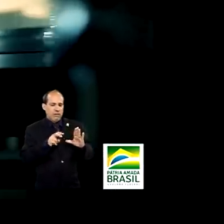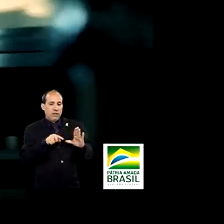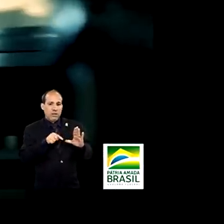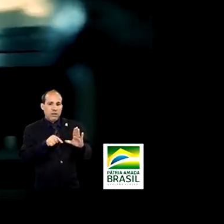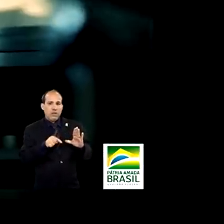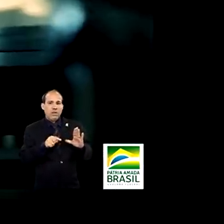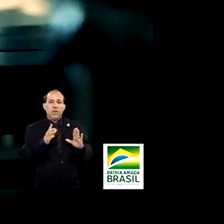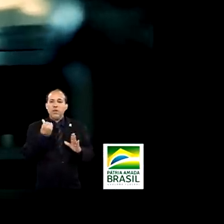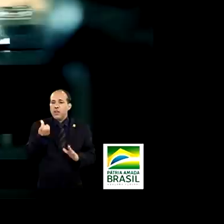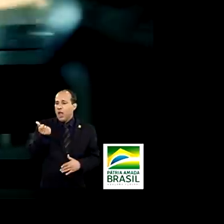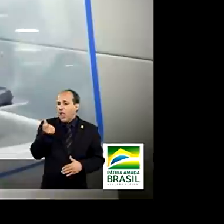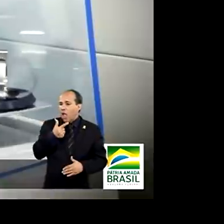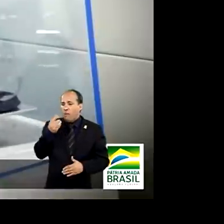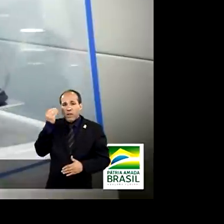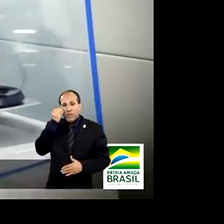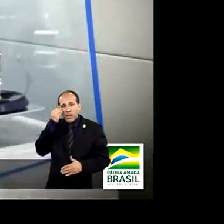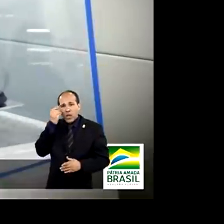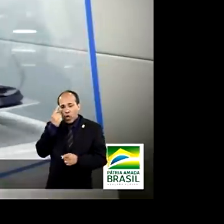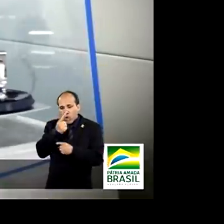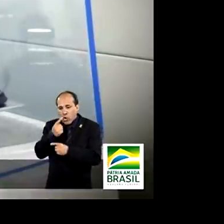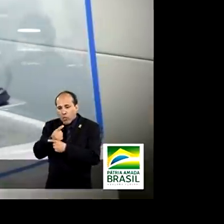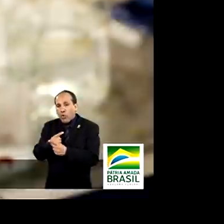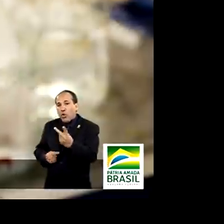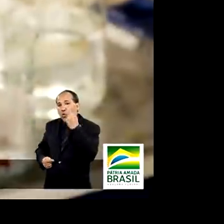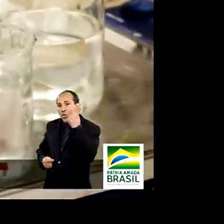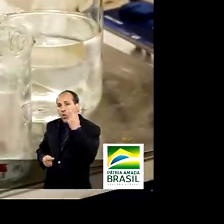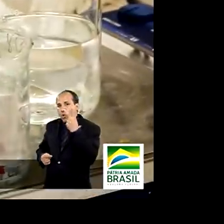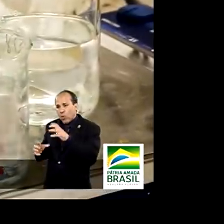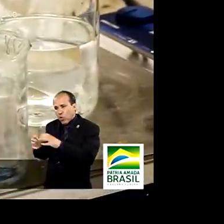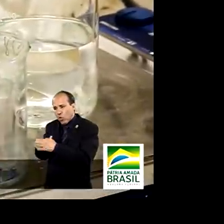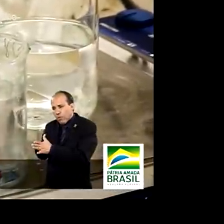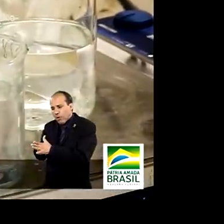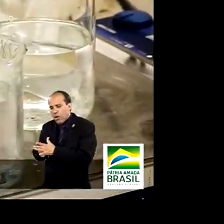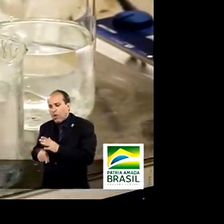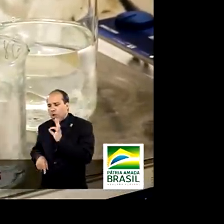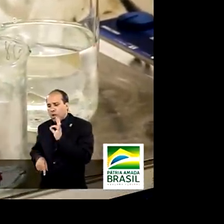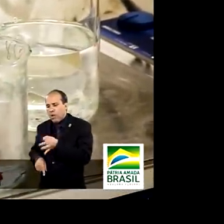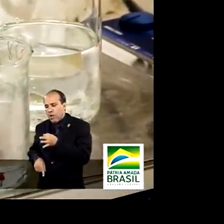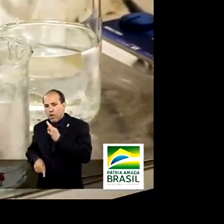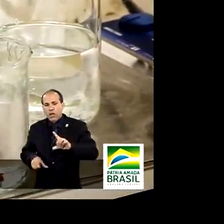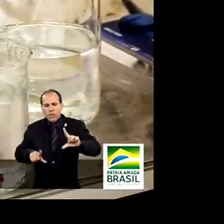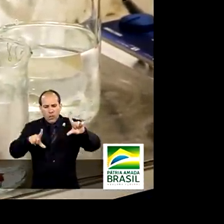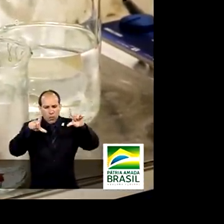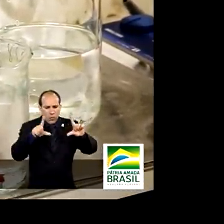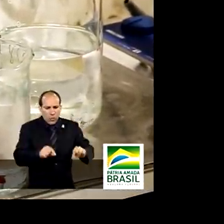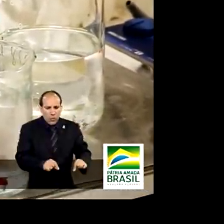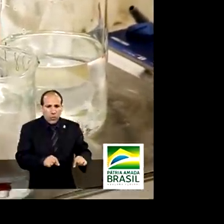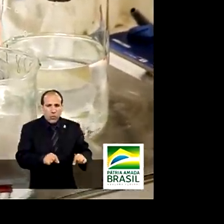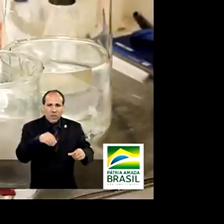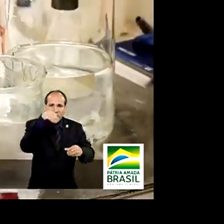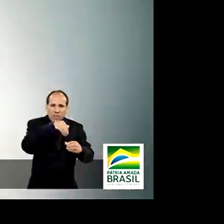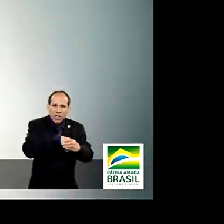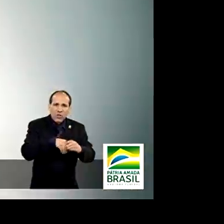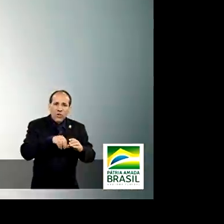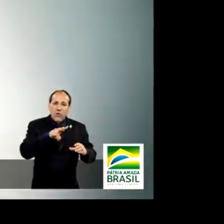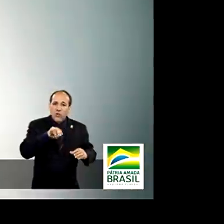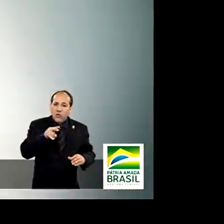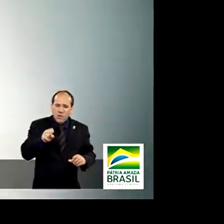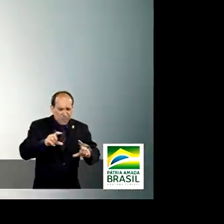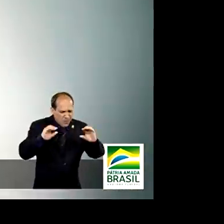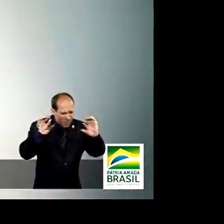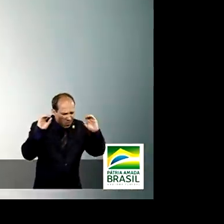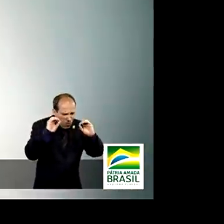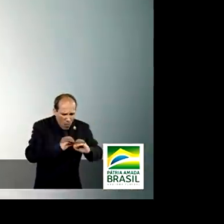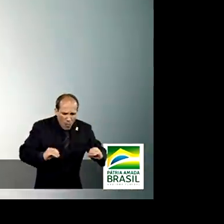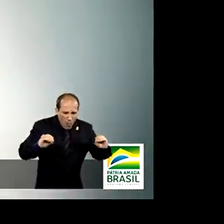testados, os pesquisadores descobriram dois que reduzem significativamente a carga viral em células. Um